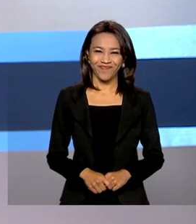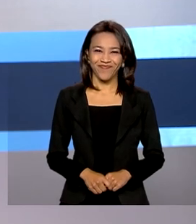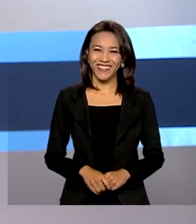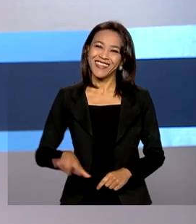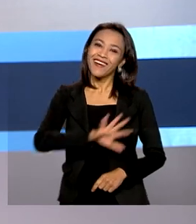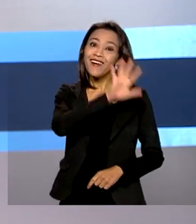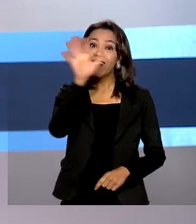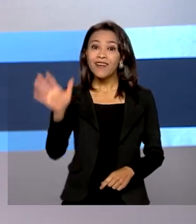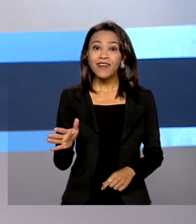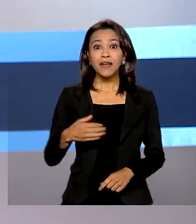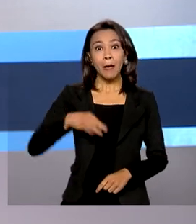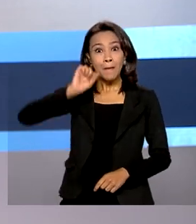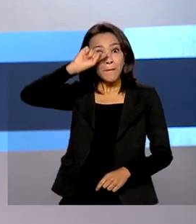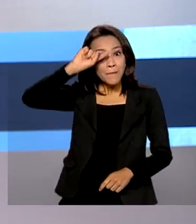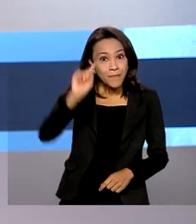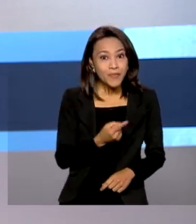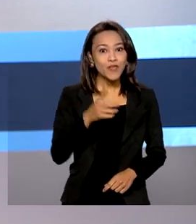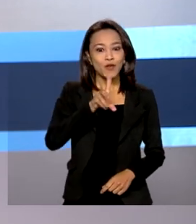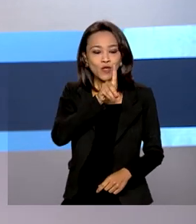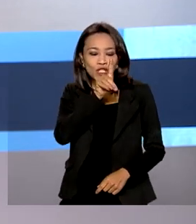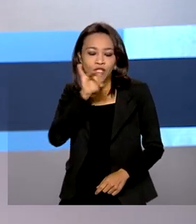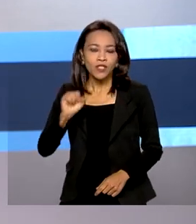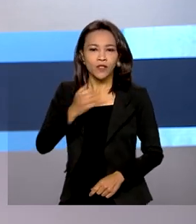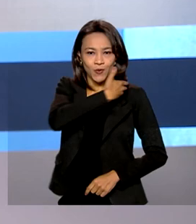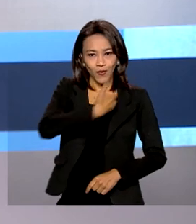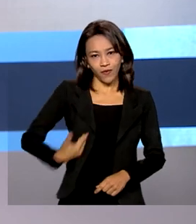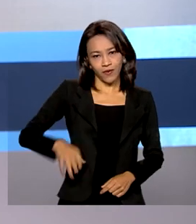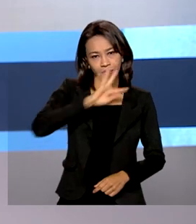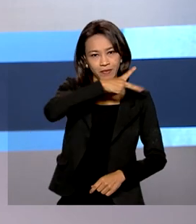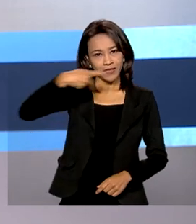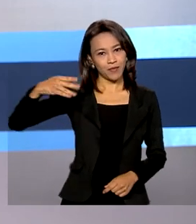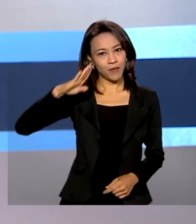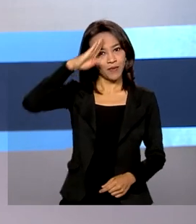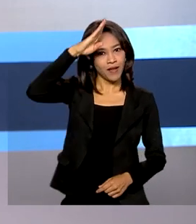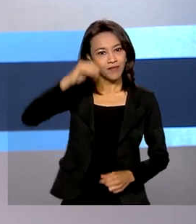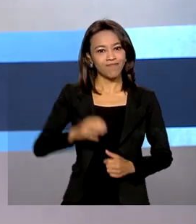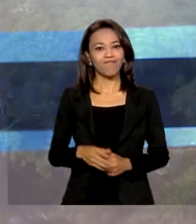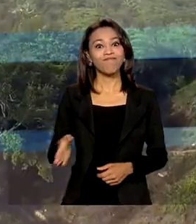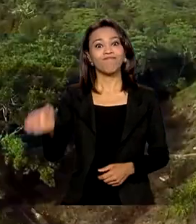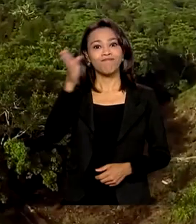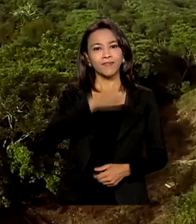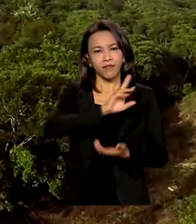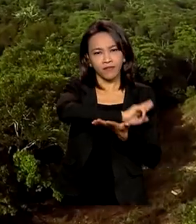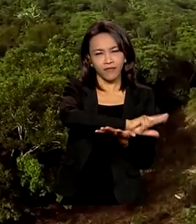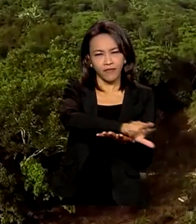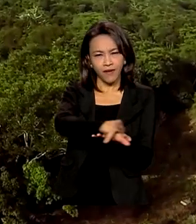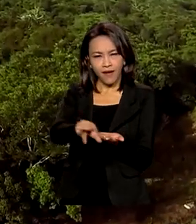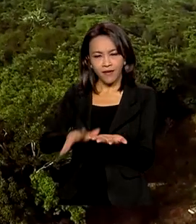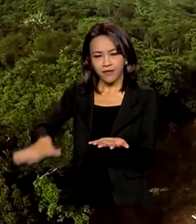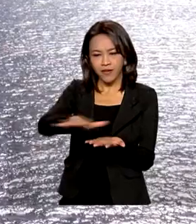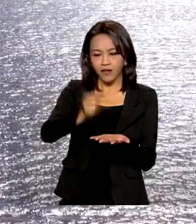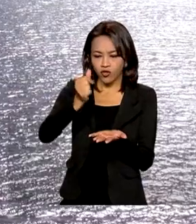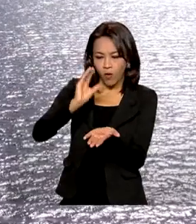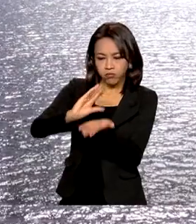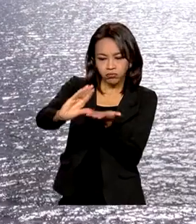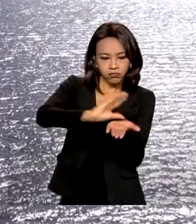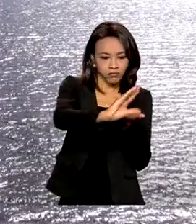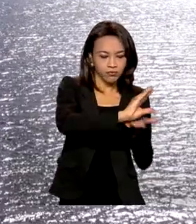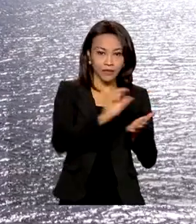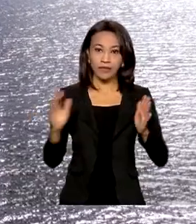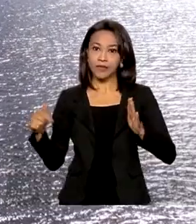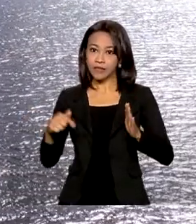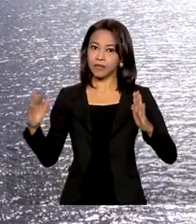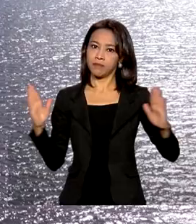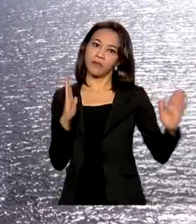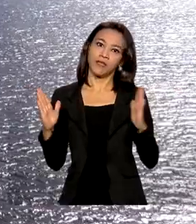Olá, mil dias de governo do presidente Jair Bolsonaro. Diversas áreas receberam investimentos nesse período.